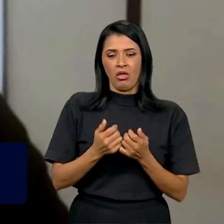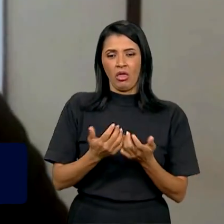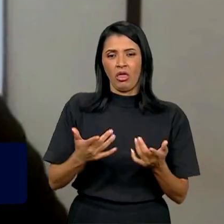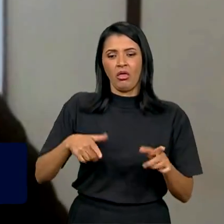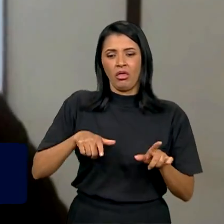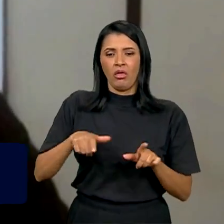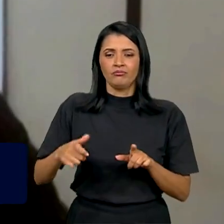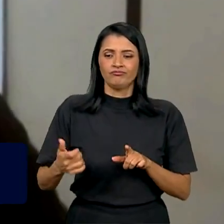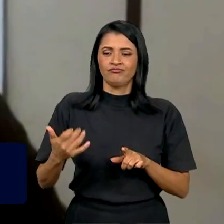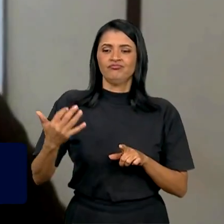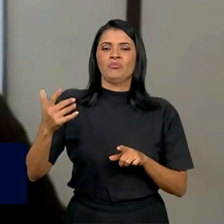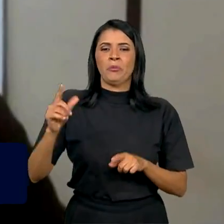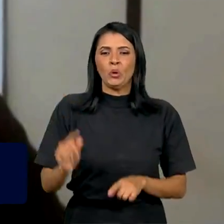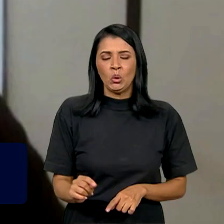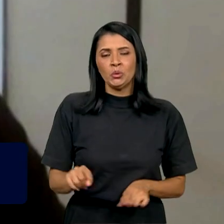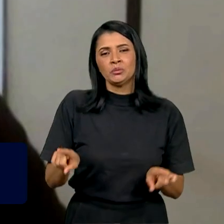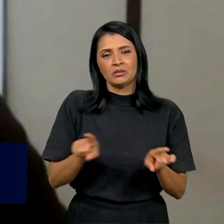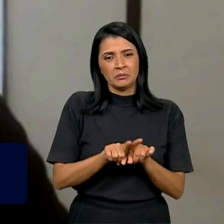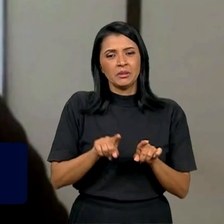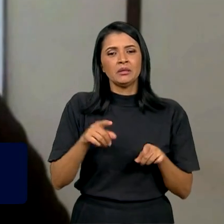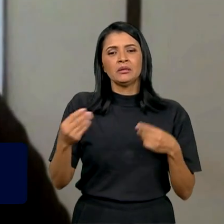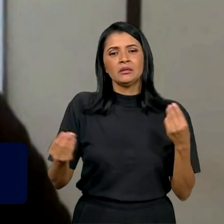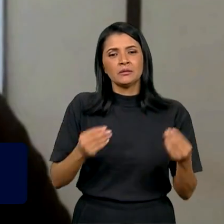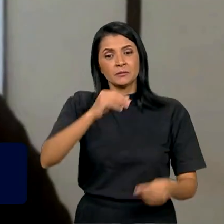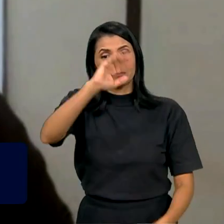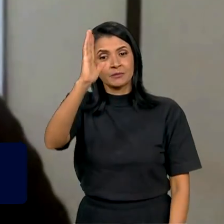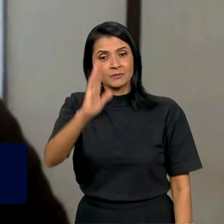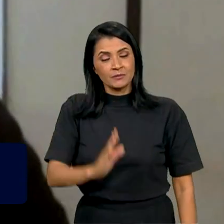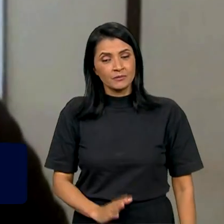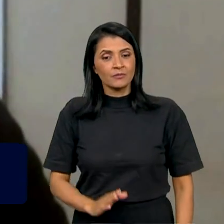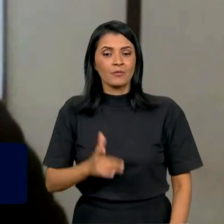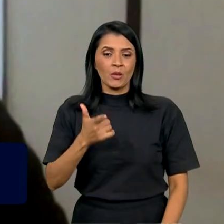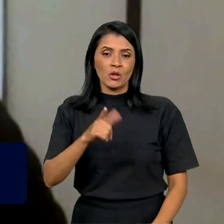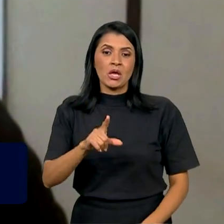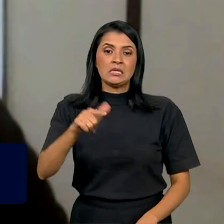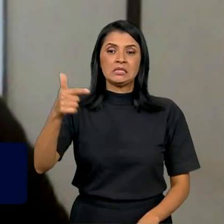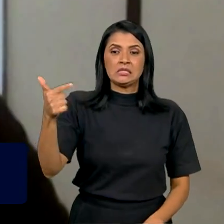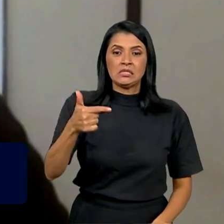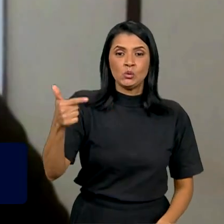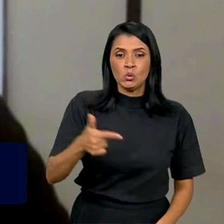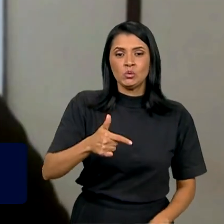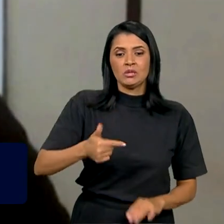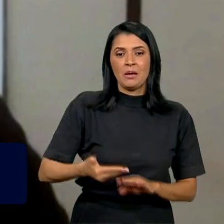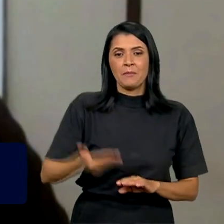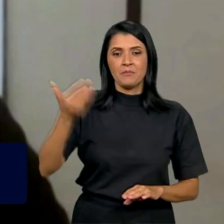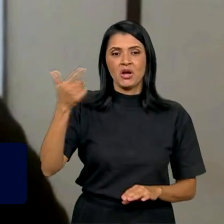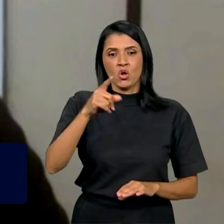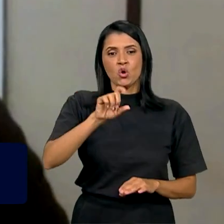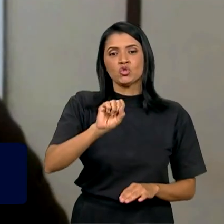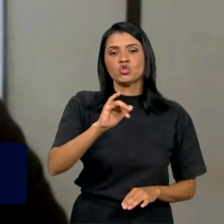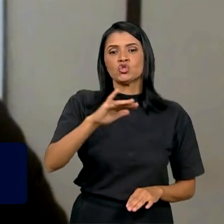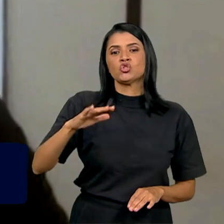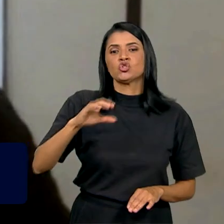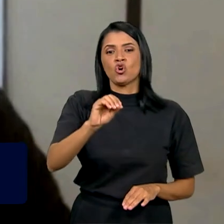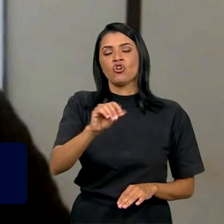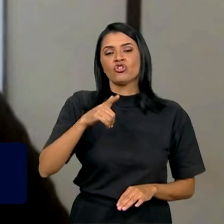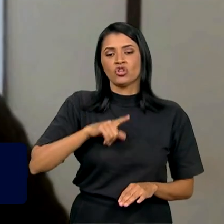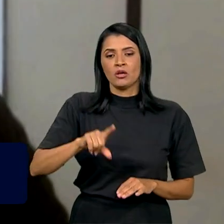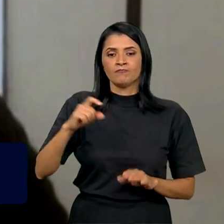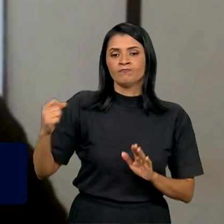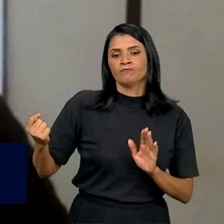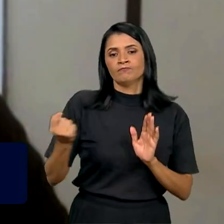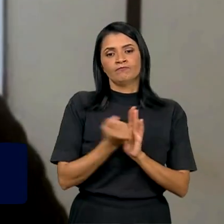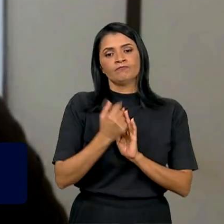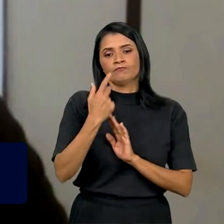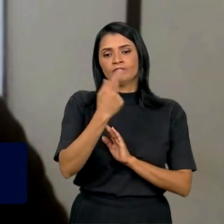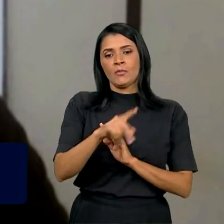permitiu que o Brasil produzisse a sua segunda maior safra de soja na série histórica que